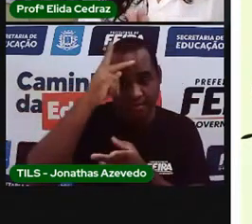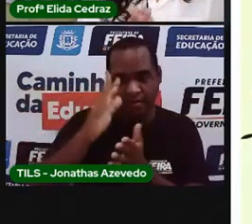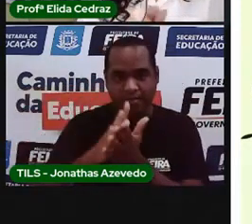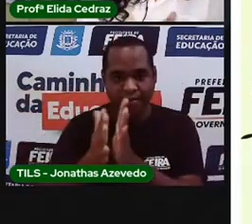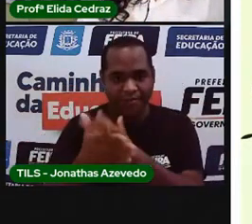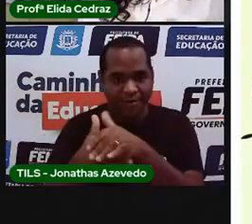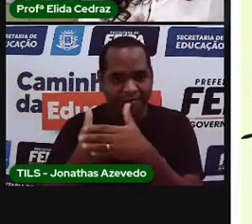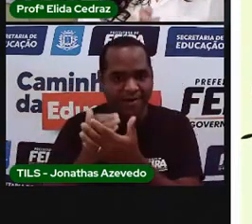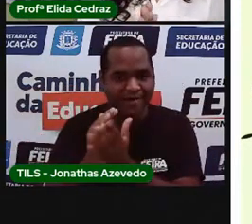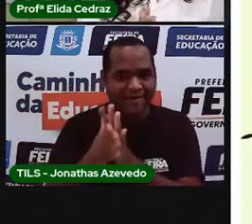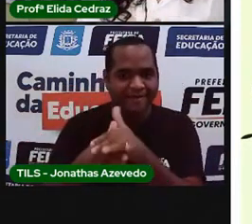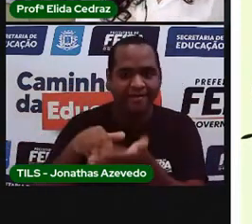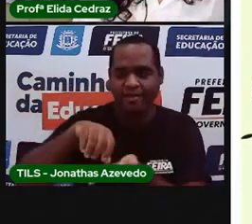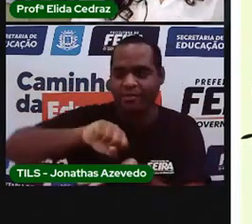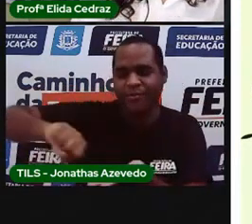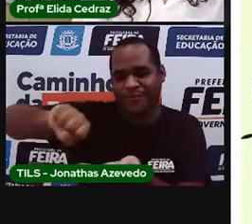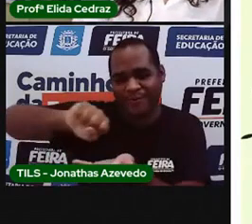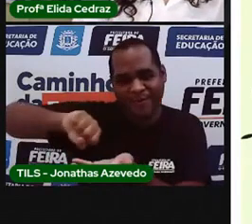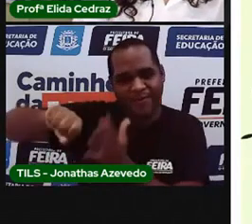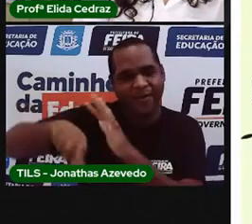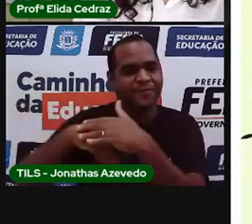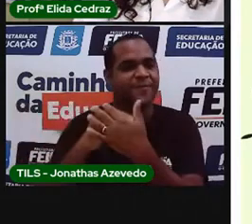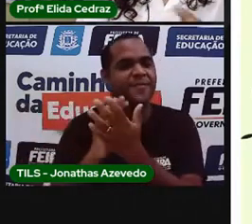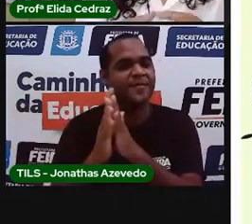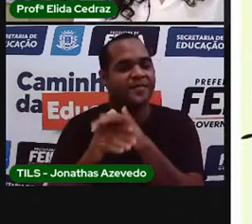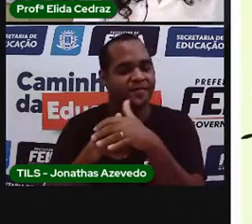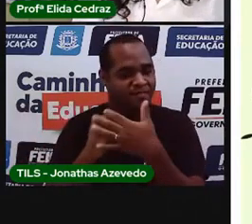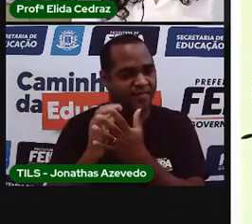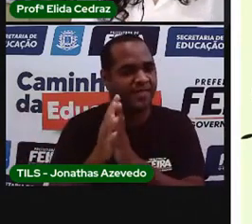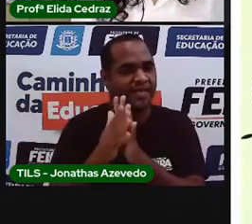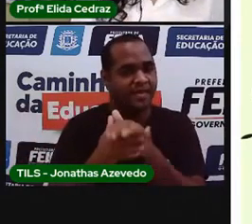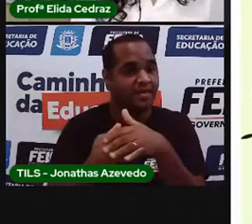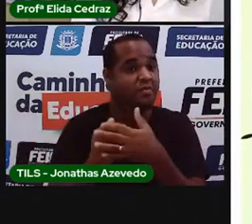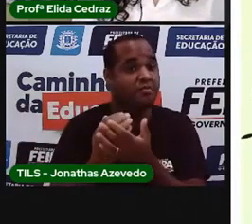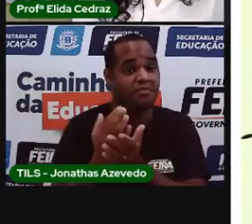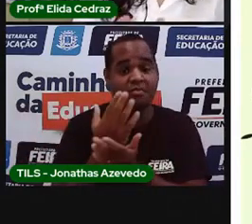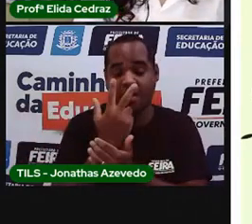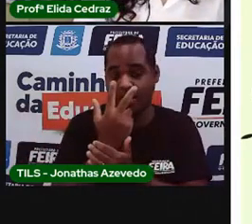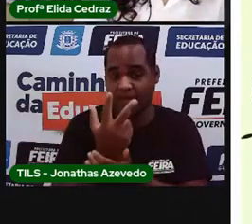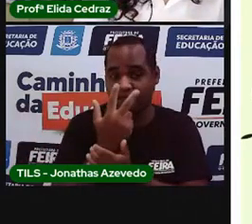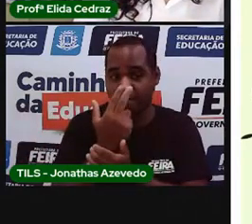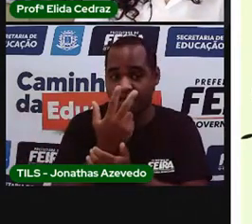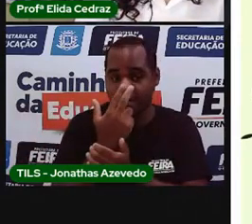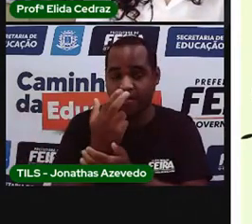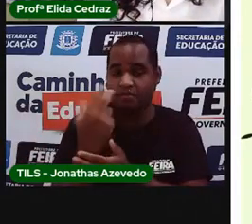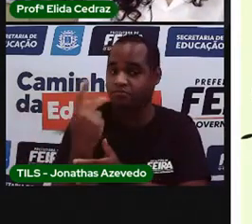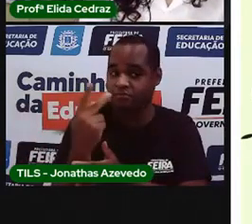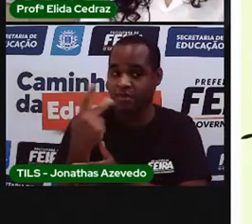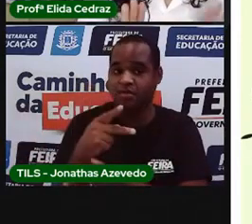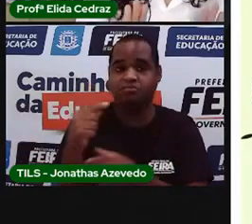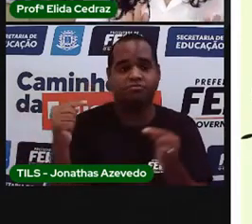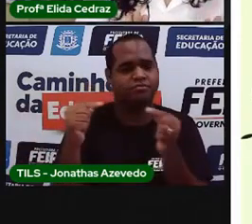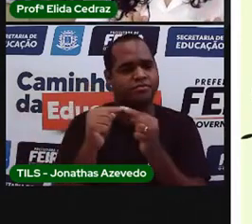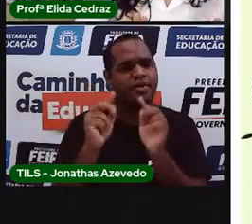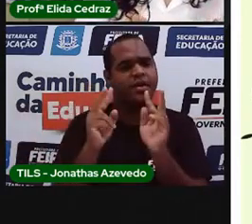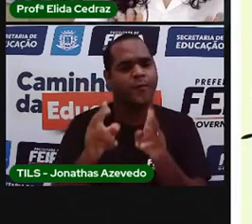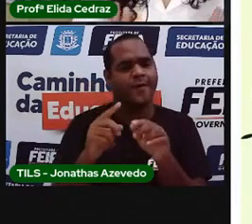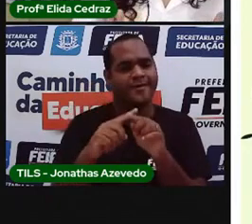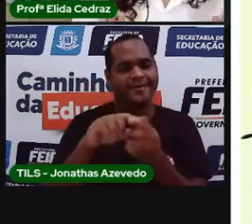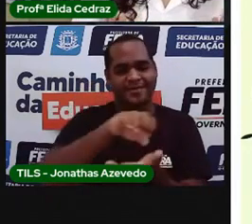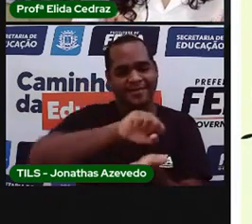mãos com sabão. O sabão ali, parecendo um sabonete, tem a mesma função do